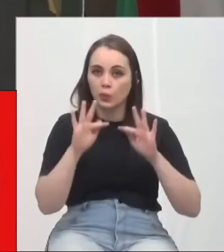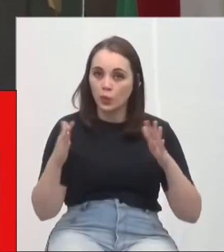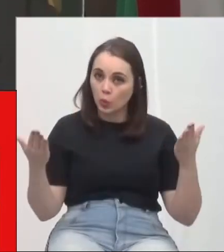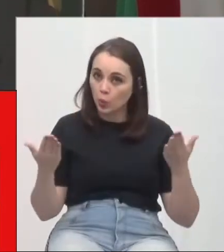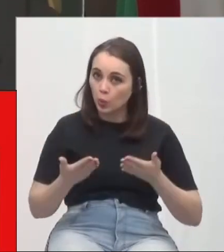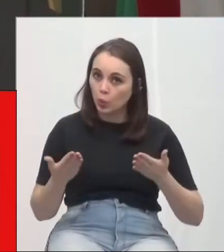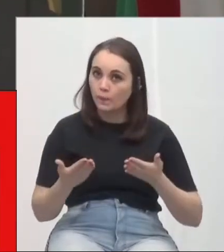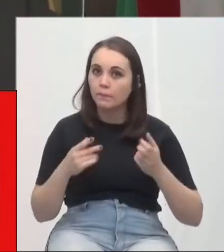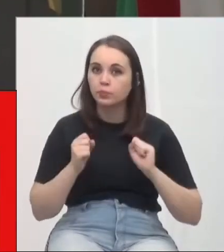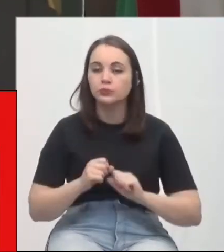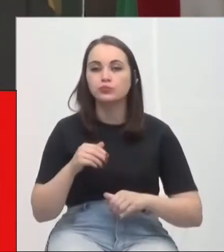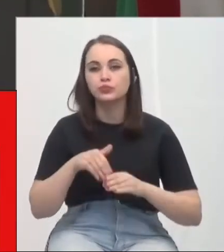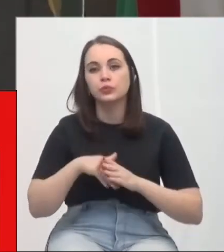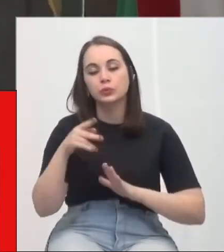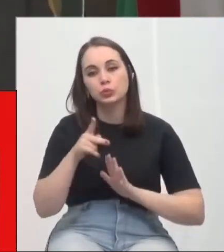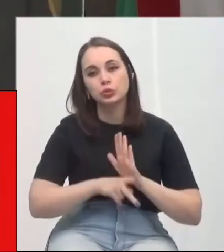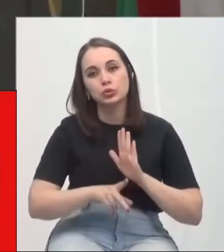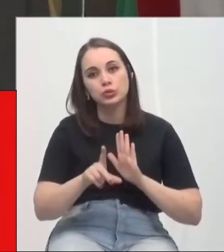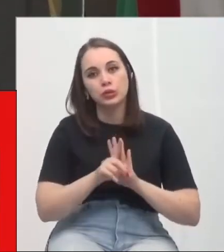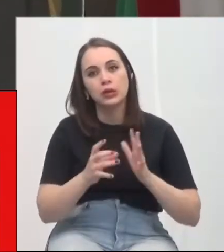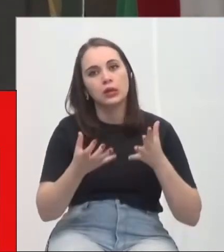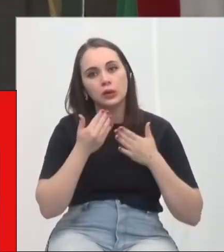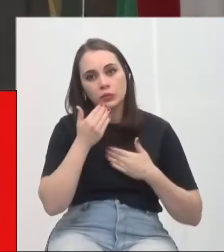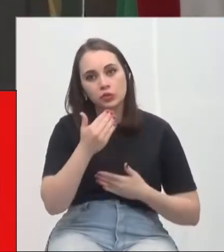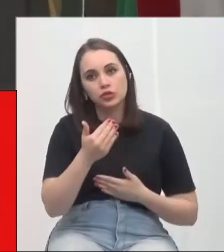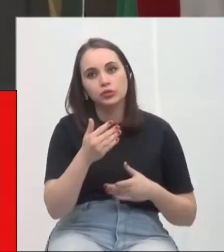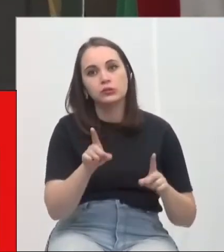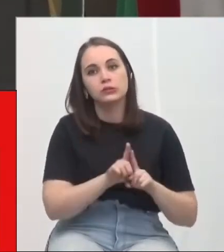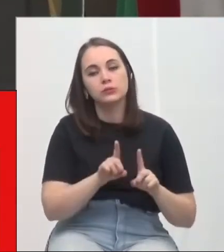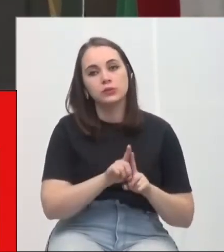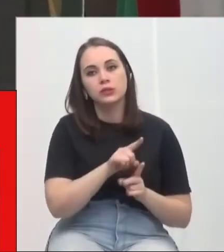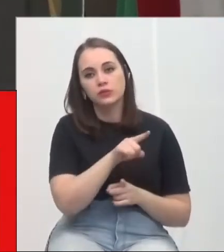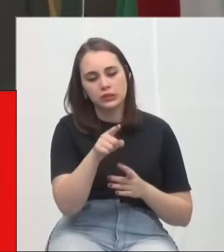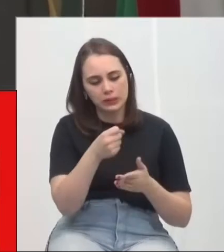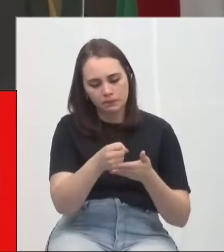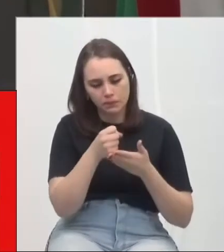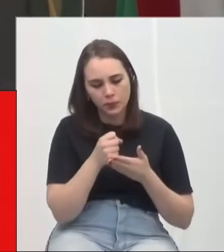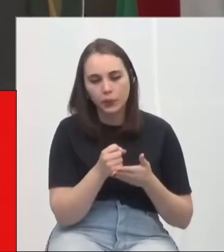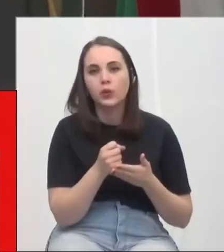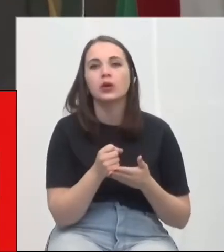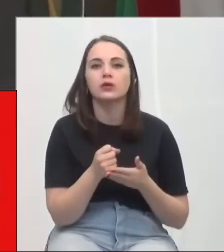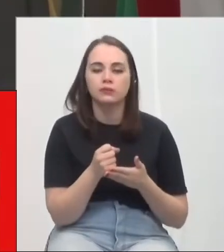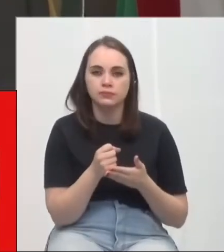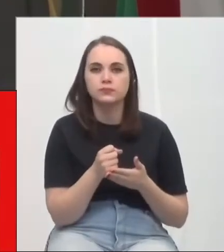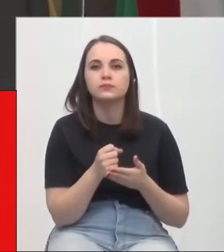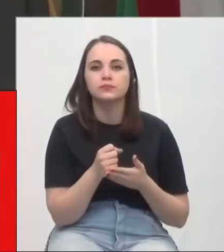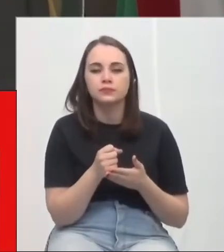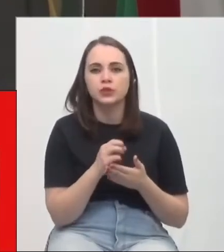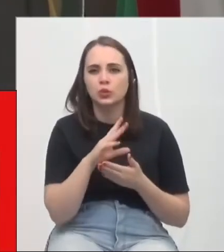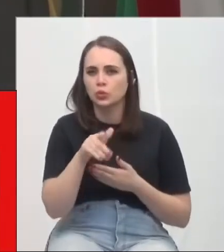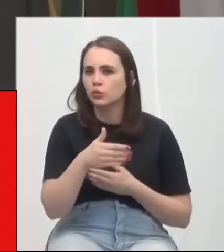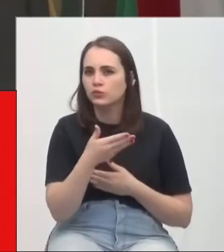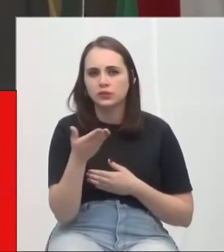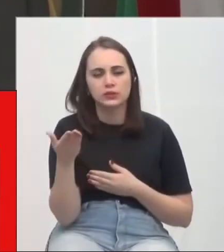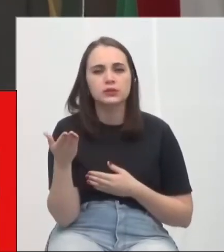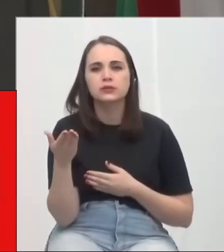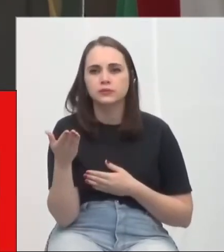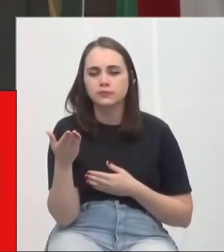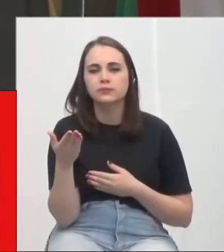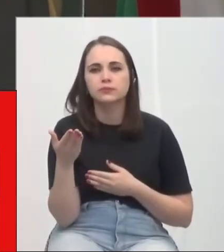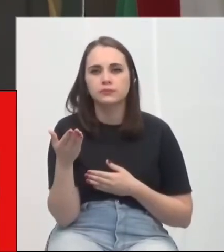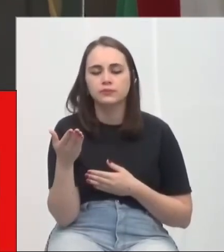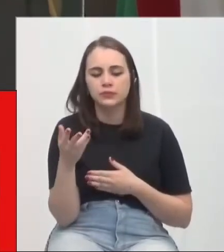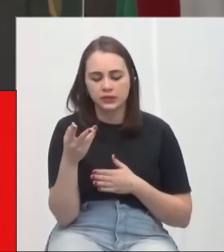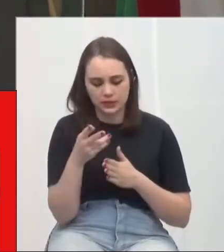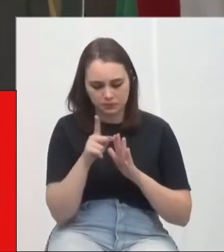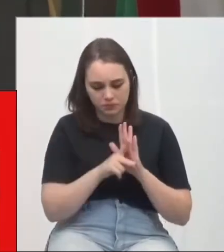podermos votar esse projeto. Quero pedir, inclusive, o apoio dos vereadores de todos os colegas em relação